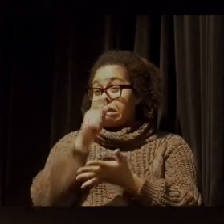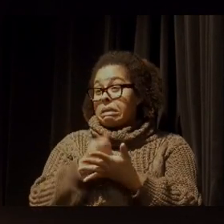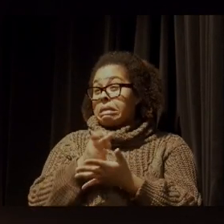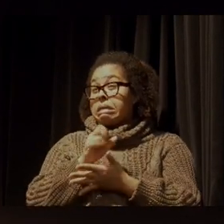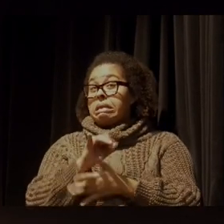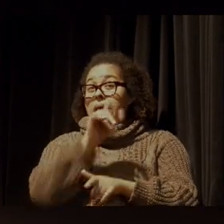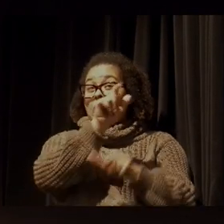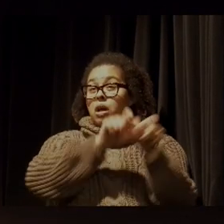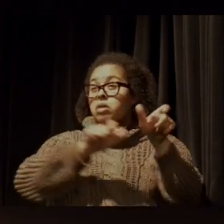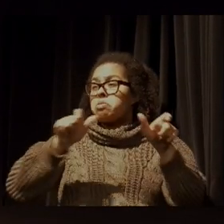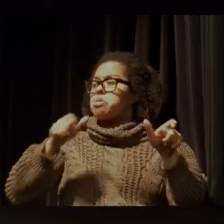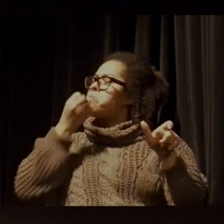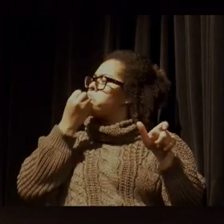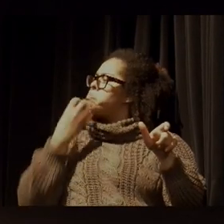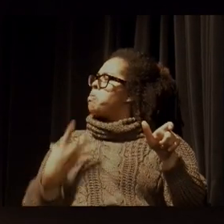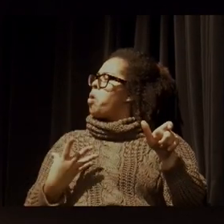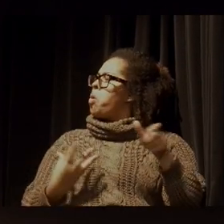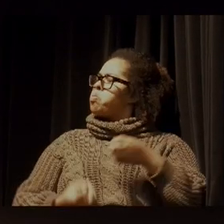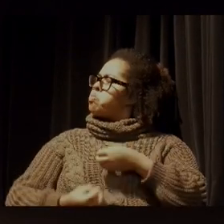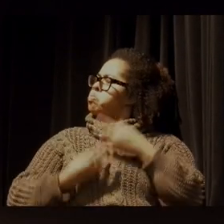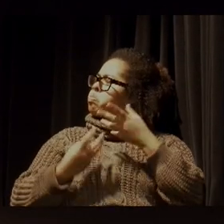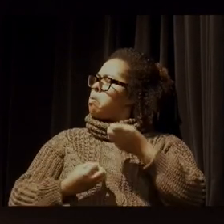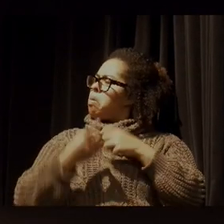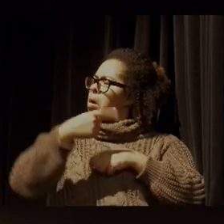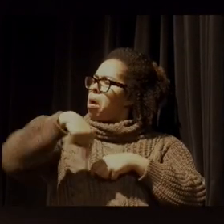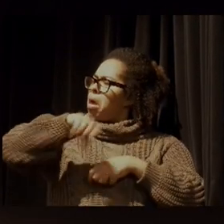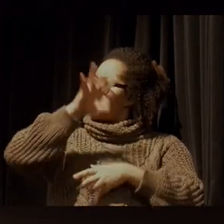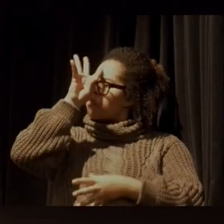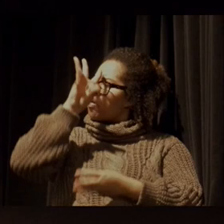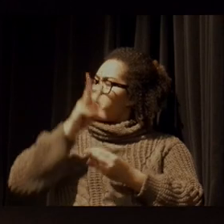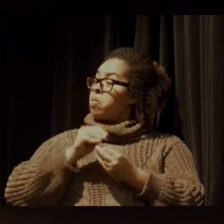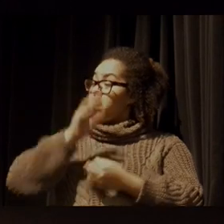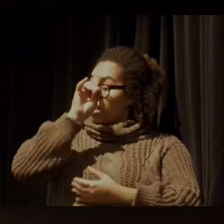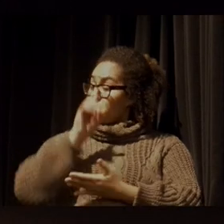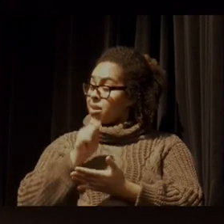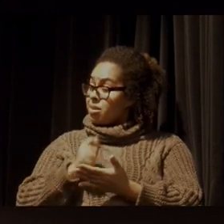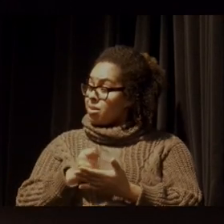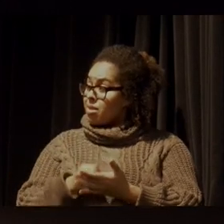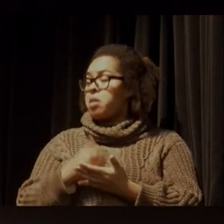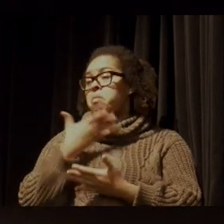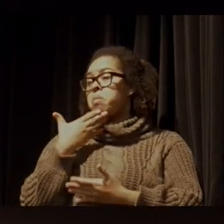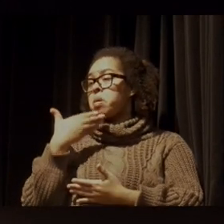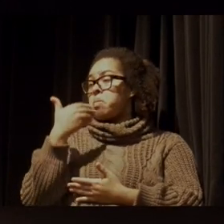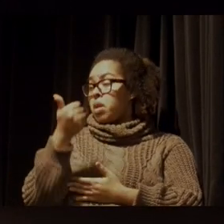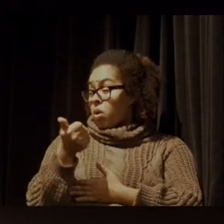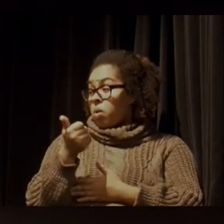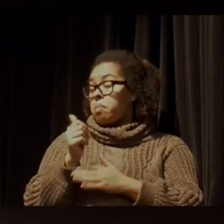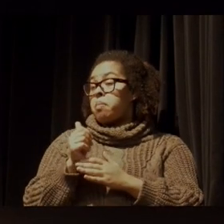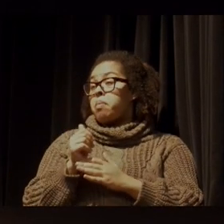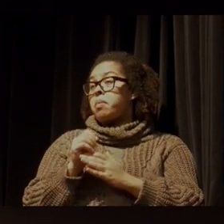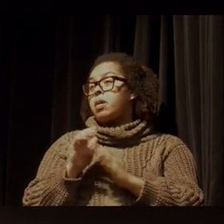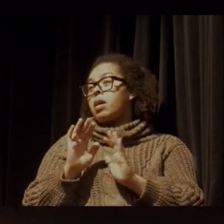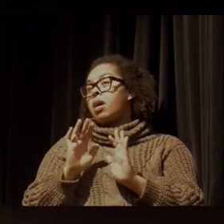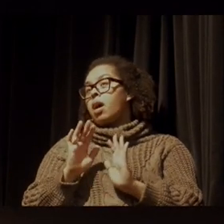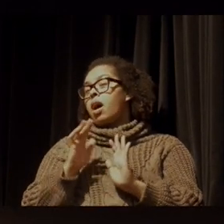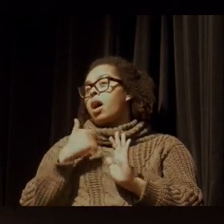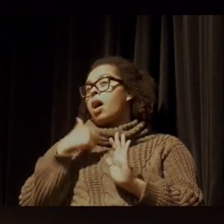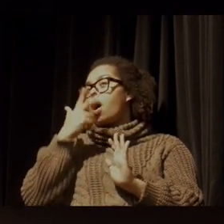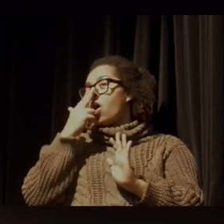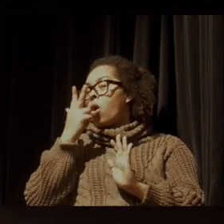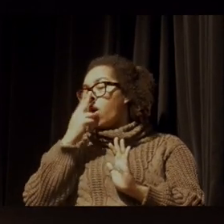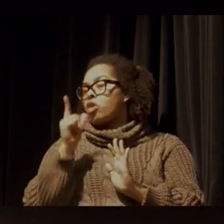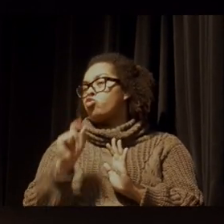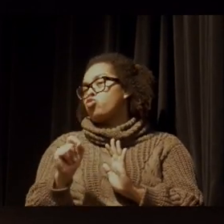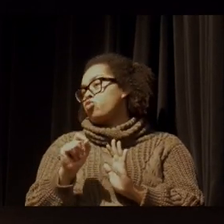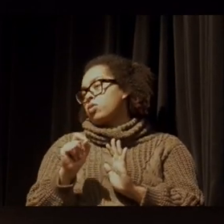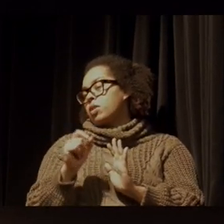estiverem bem informadas, elas vão entender e as decisões vão ser melhor tomadas. Então, eu acho que do